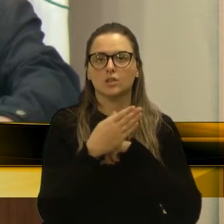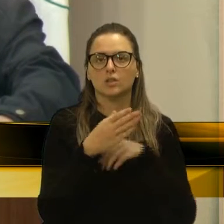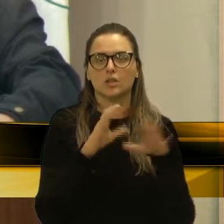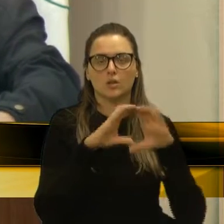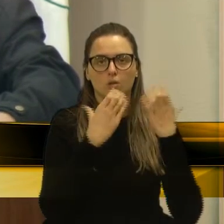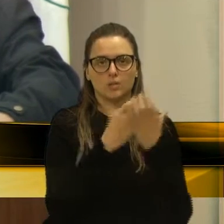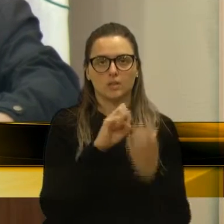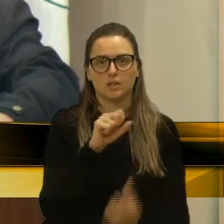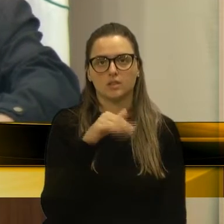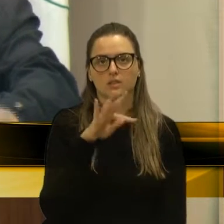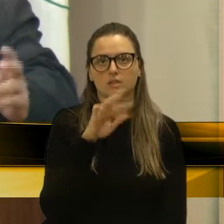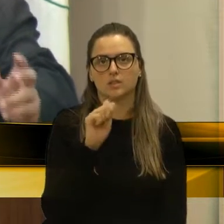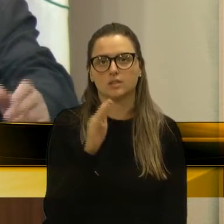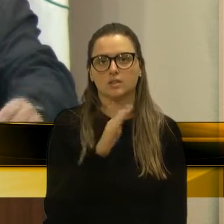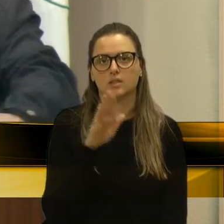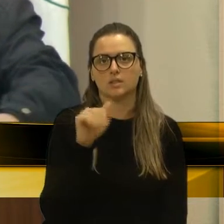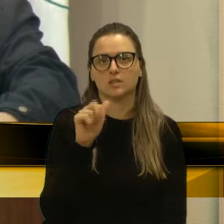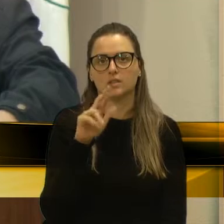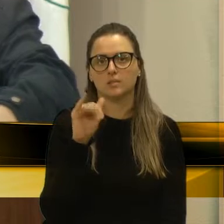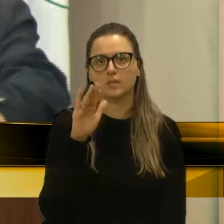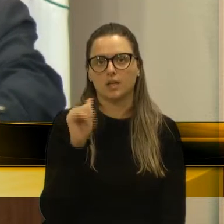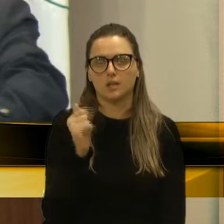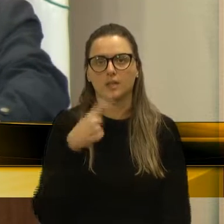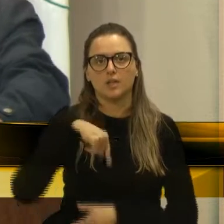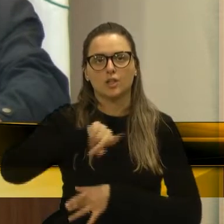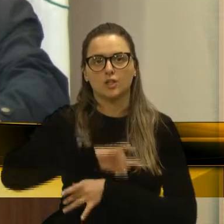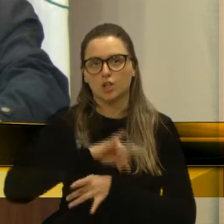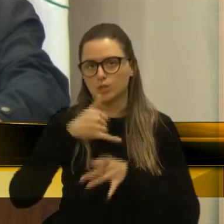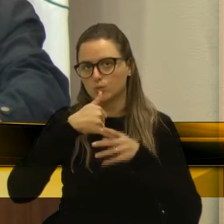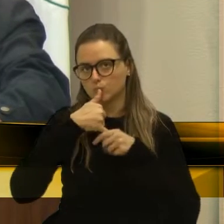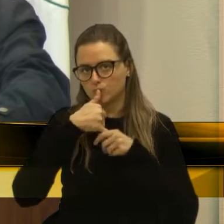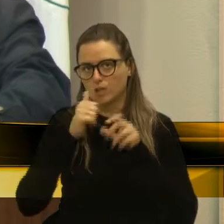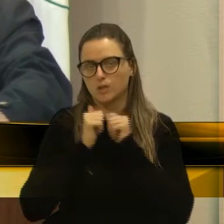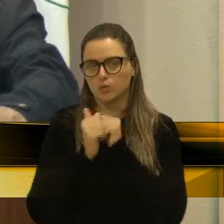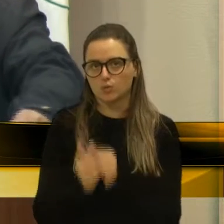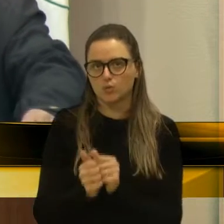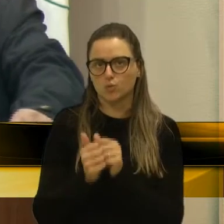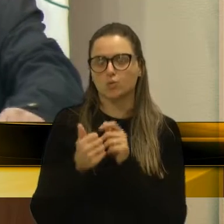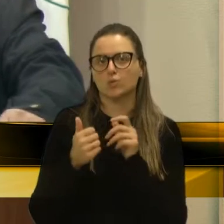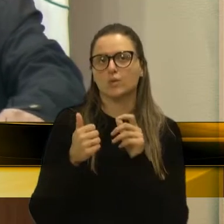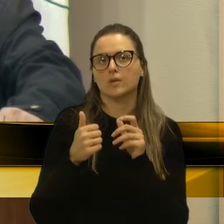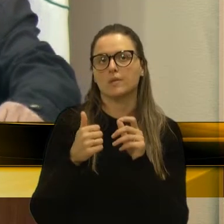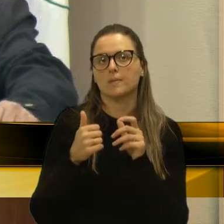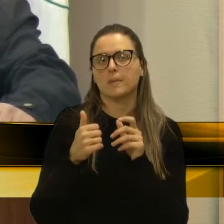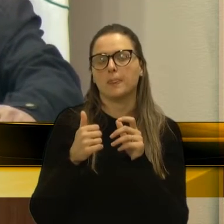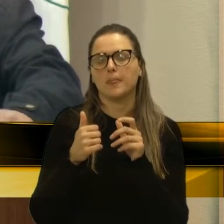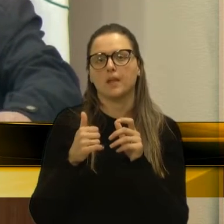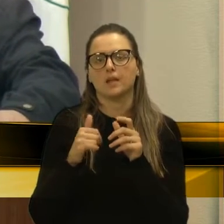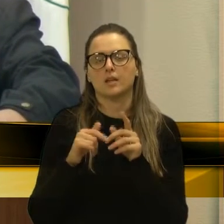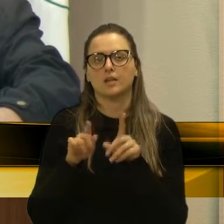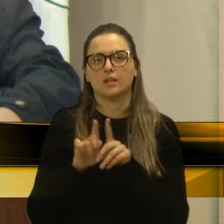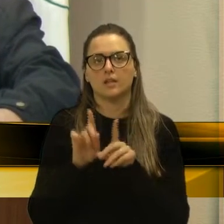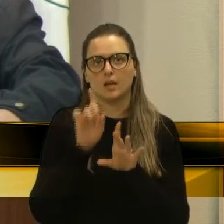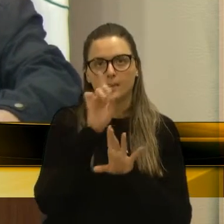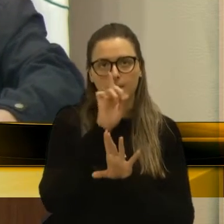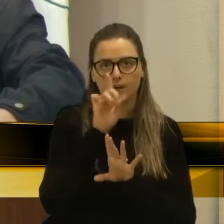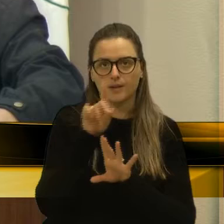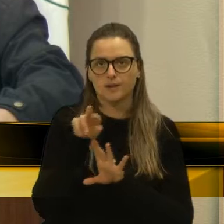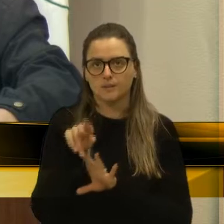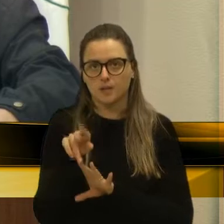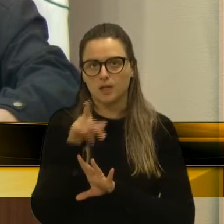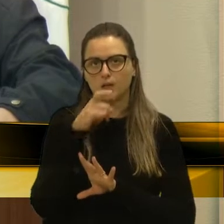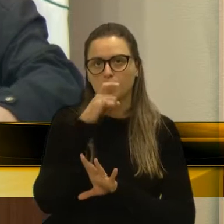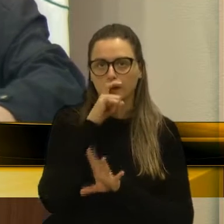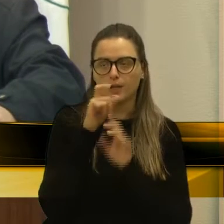procurou, mandou o WhatsApp, nós estivemos lá, tomamos um chimarrão com ela, junto com o pai dela, e a mãe dela, e o irmão dela.